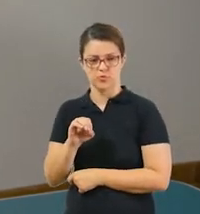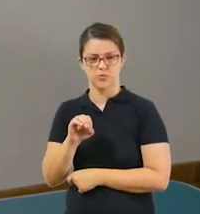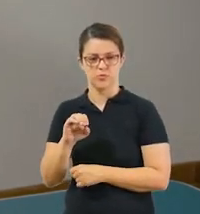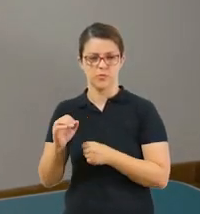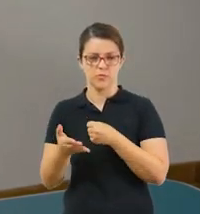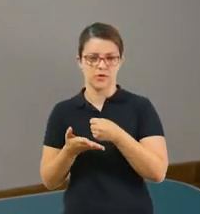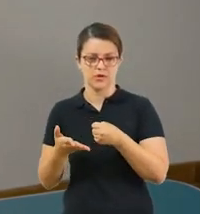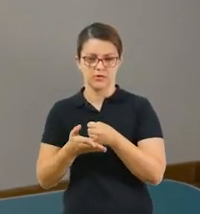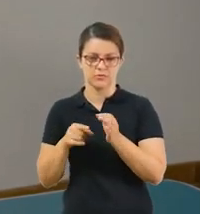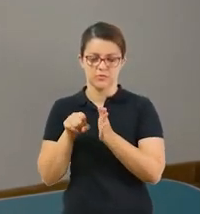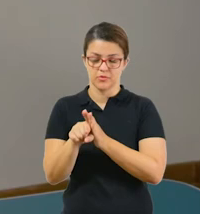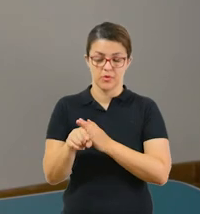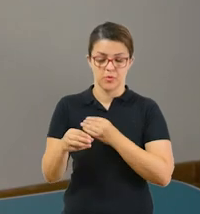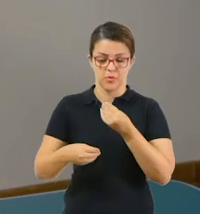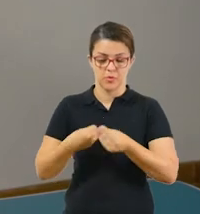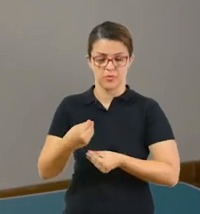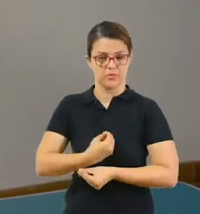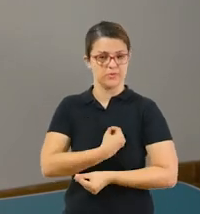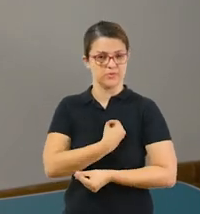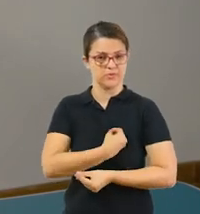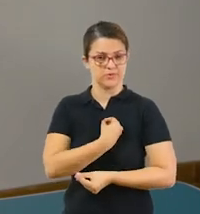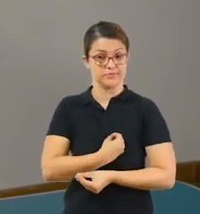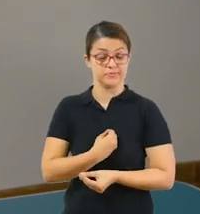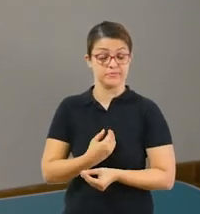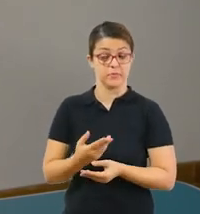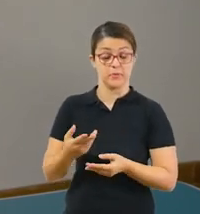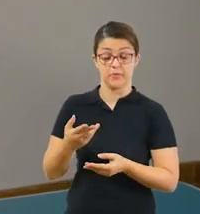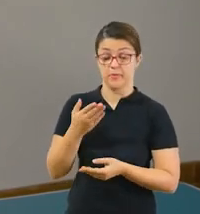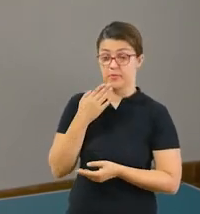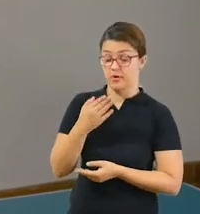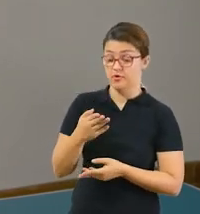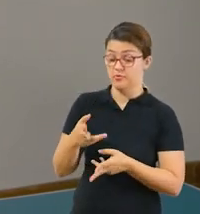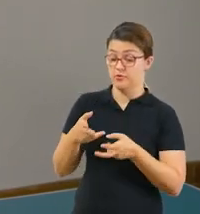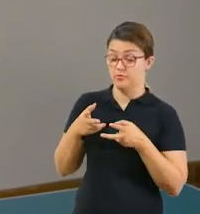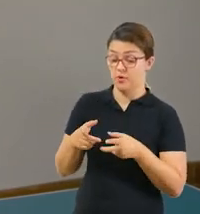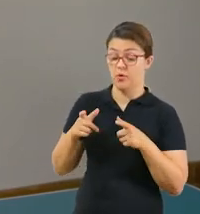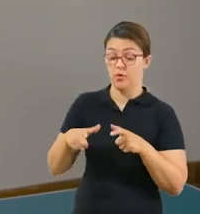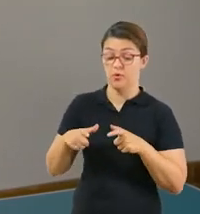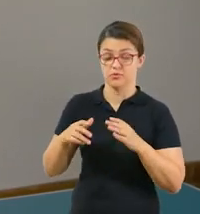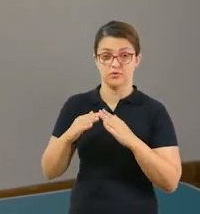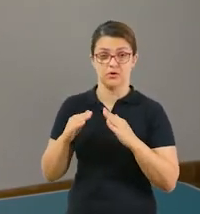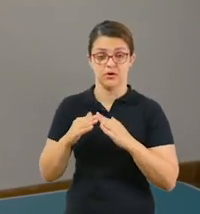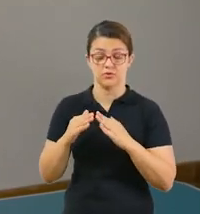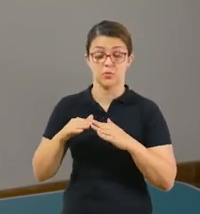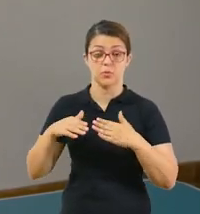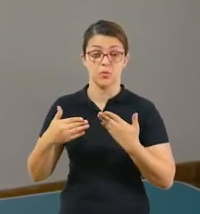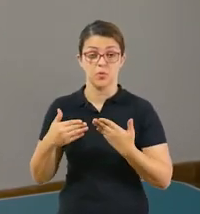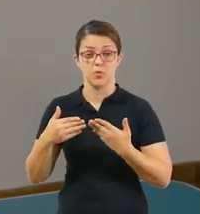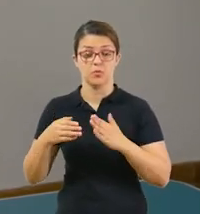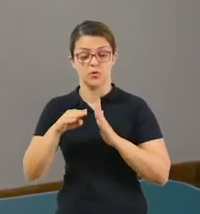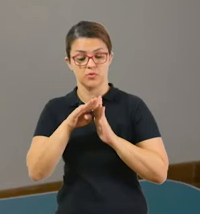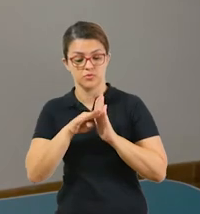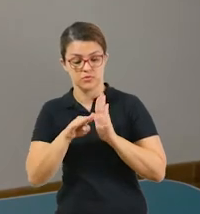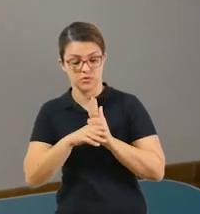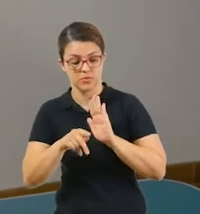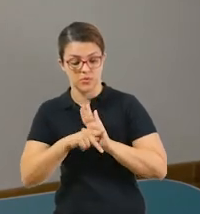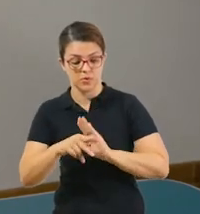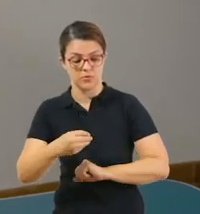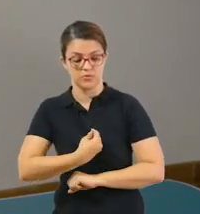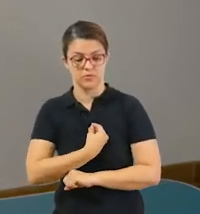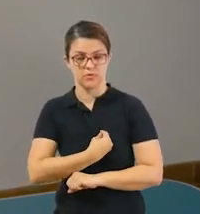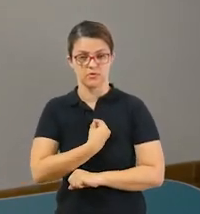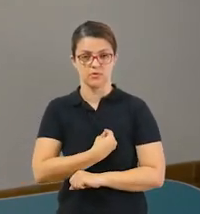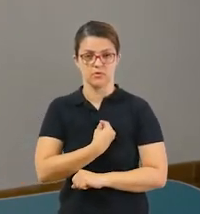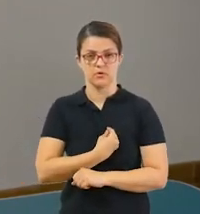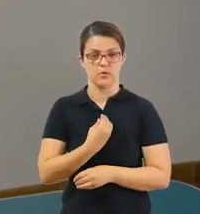vida de vocês, ok? Ele pede para vocês analisarem onde vocês moram, qual é a rotina de vocês, como vocês têm